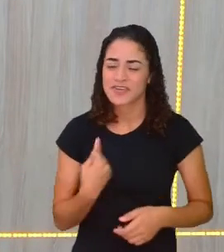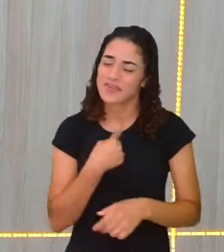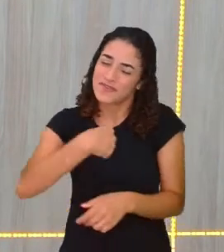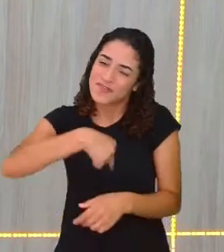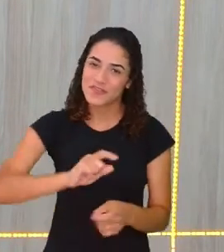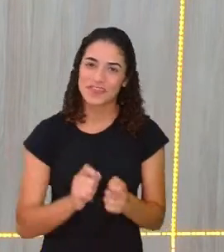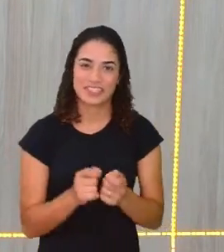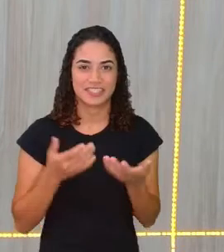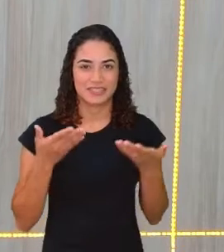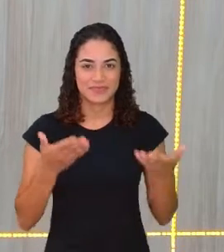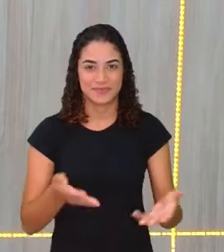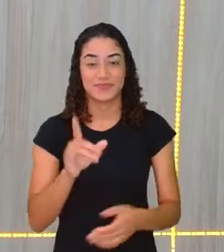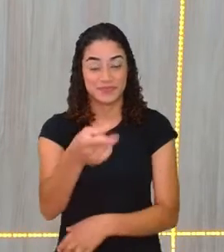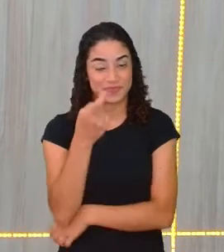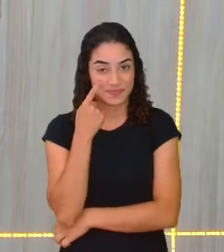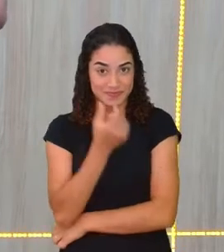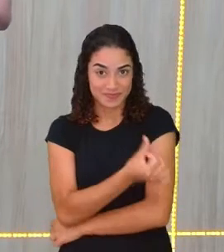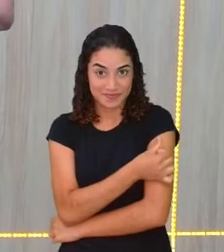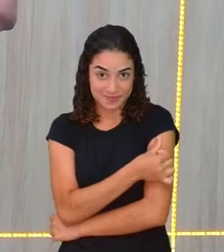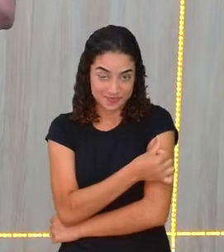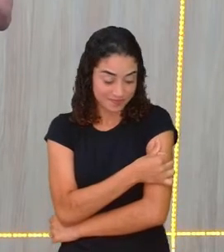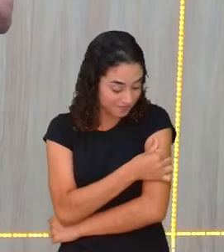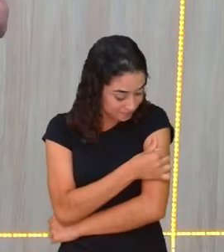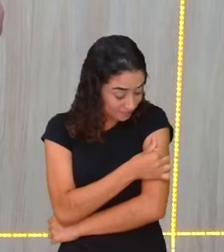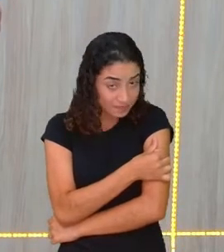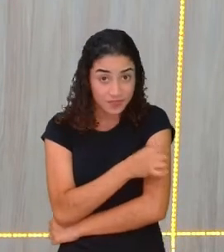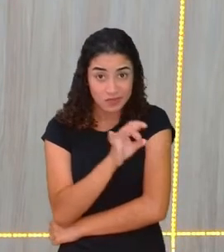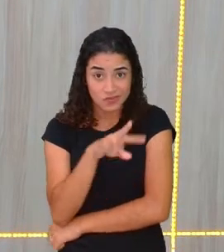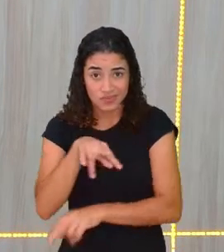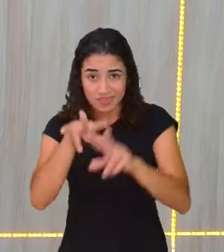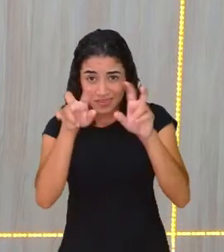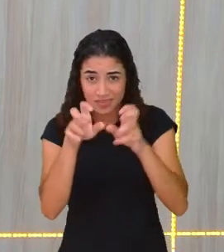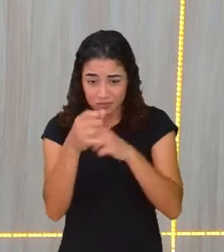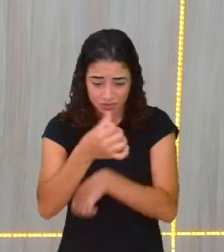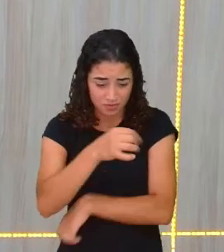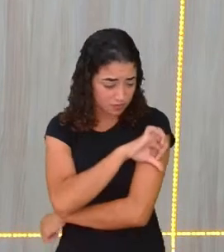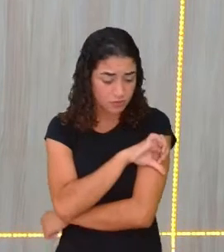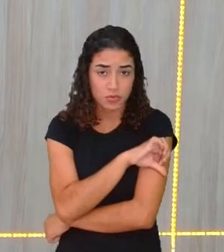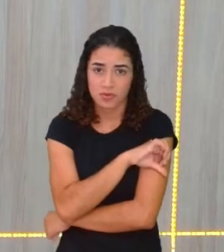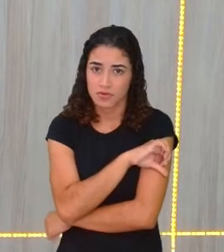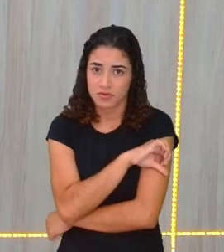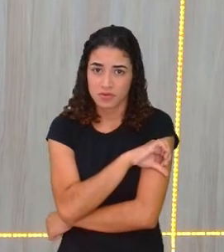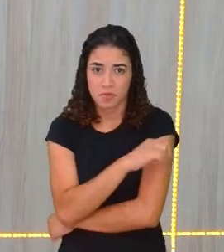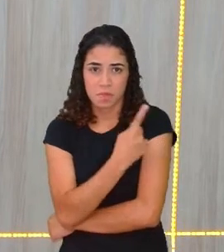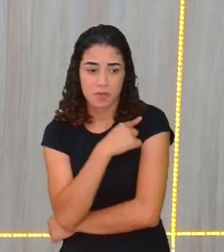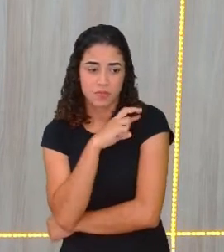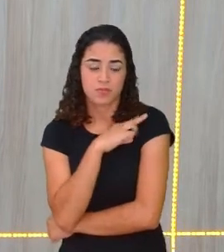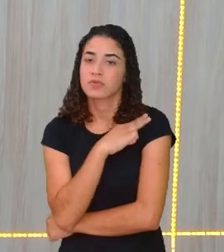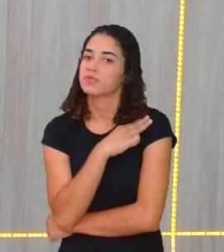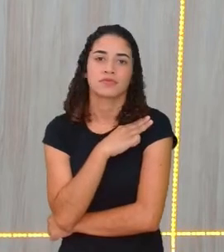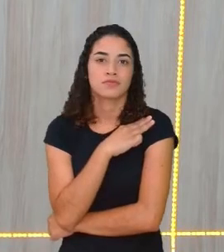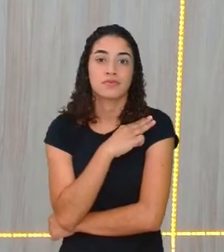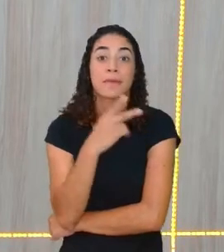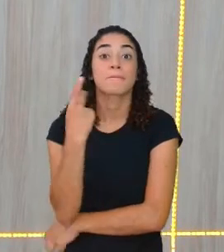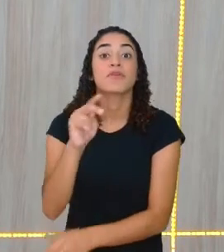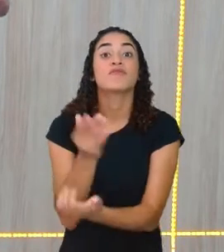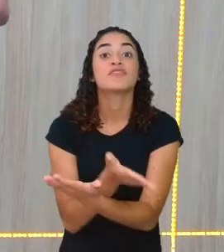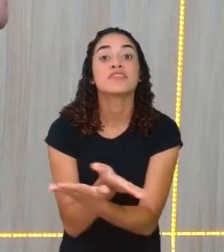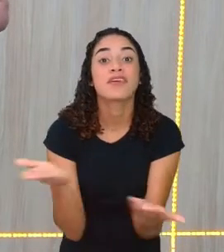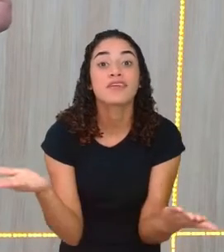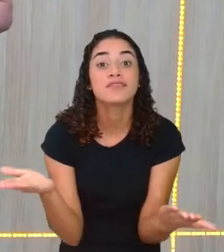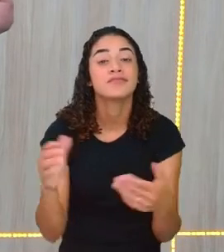sexto ano, é sexto ano, ah, esse é assunto para nono ano, ensino médio não é para vocês, é para